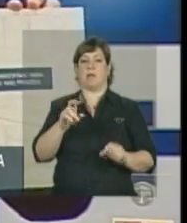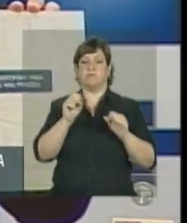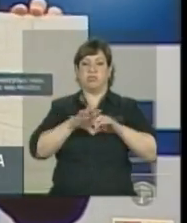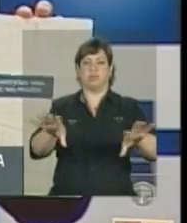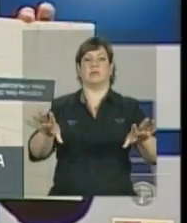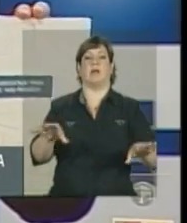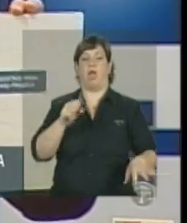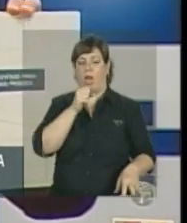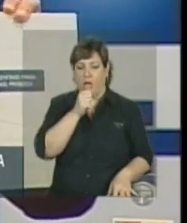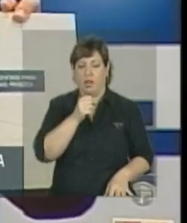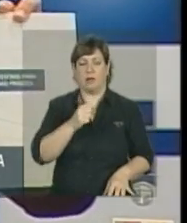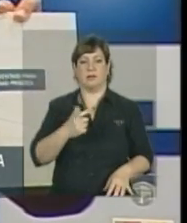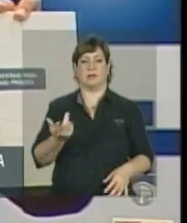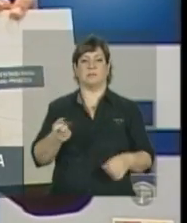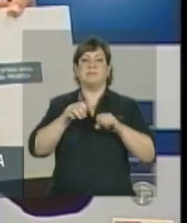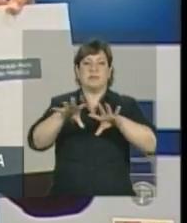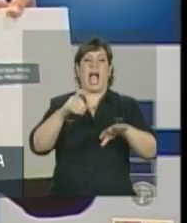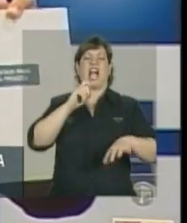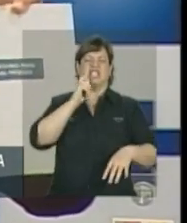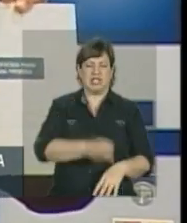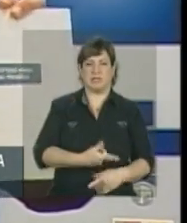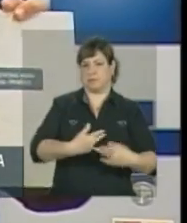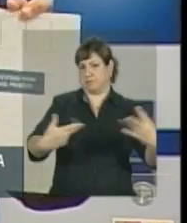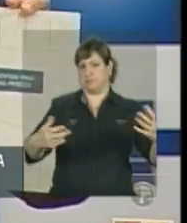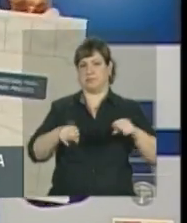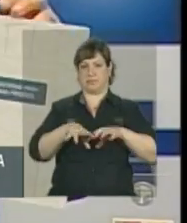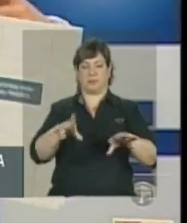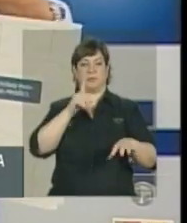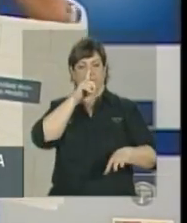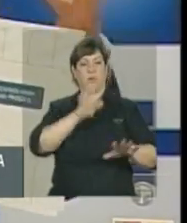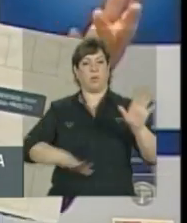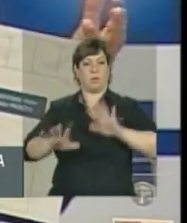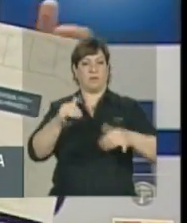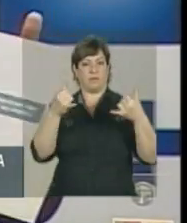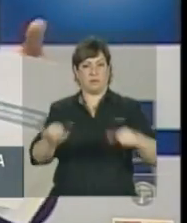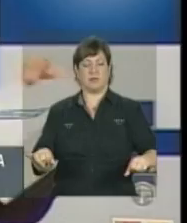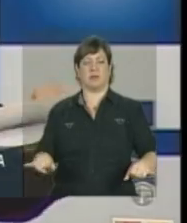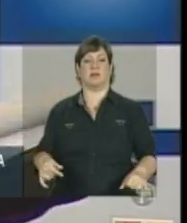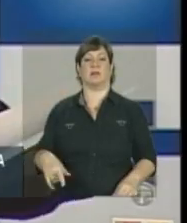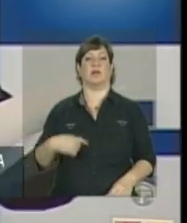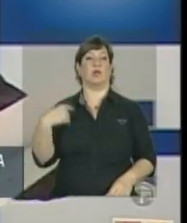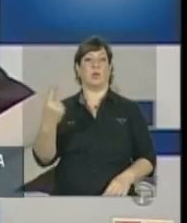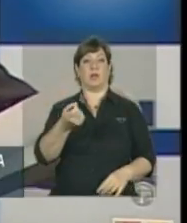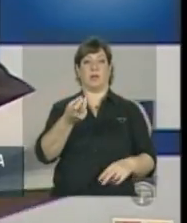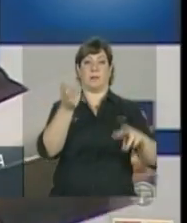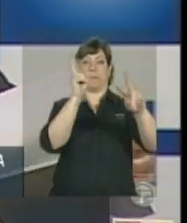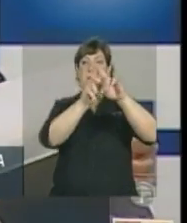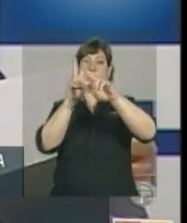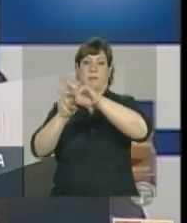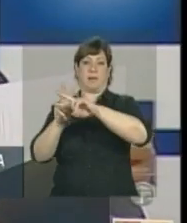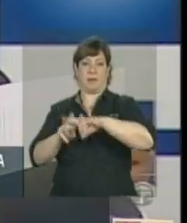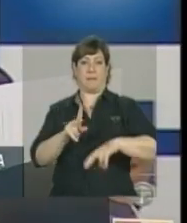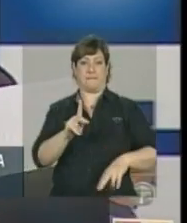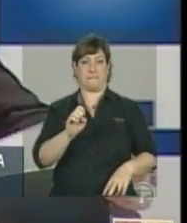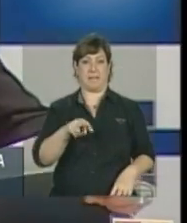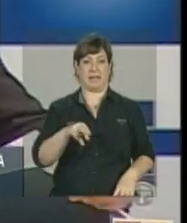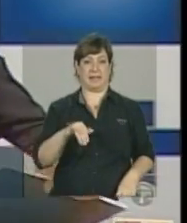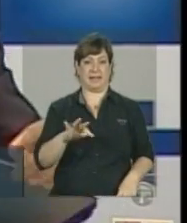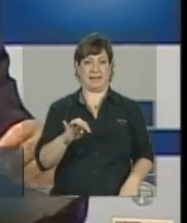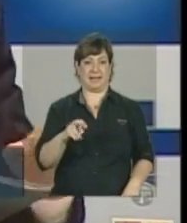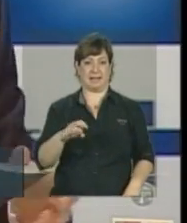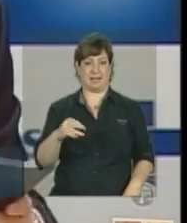Então, um ganho importante para que as nossas penitenciárias não sejam propagadoras em ambientes, não sejam ambientes